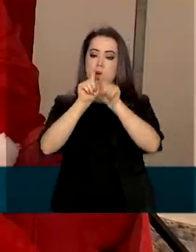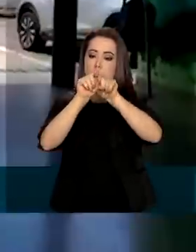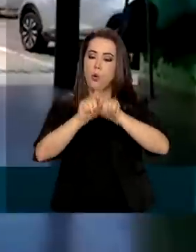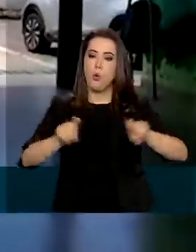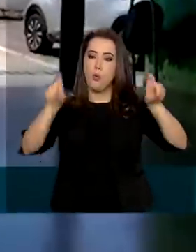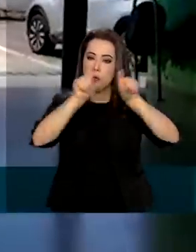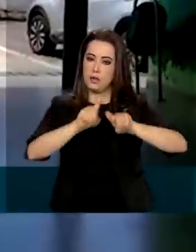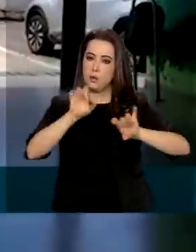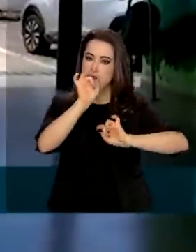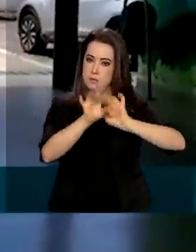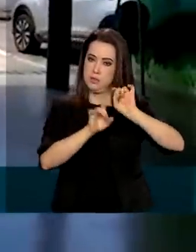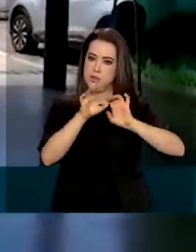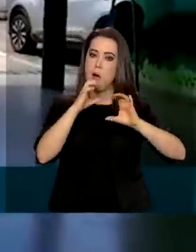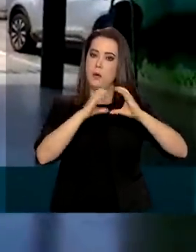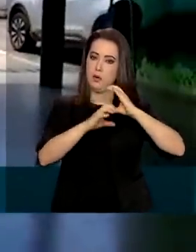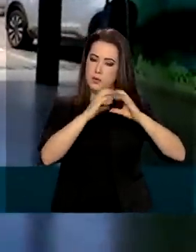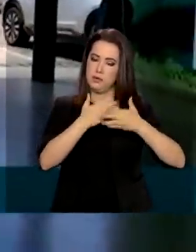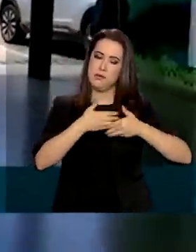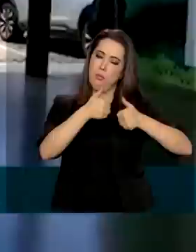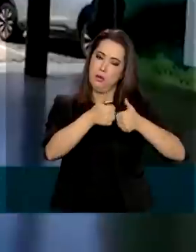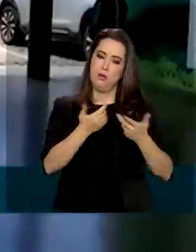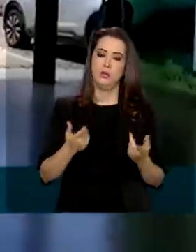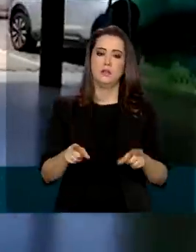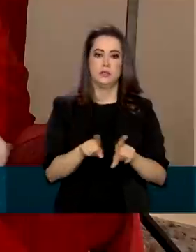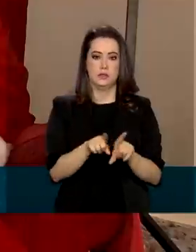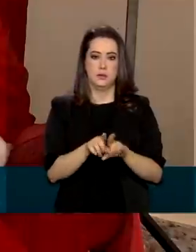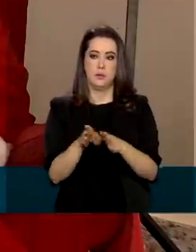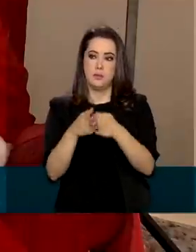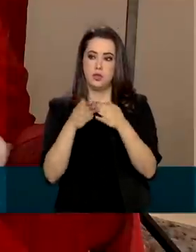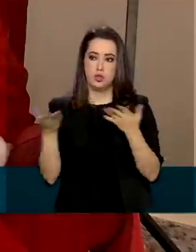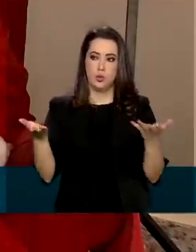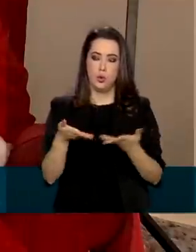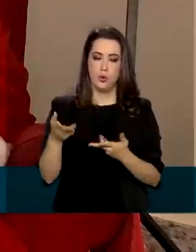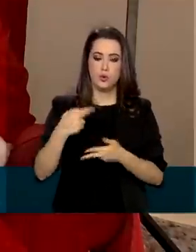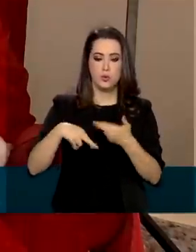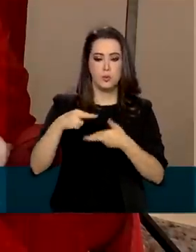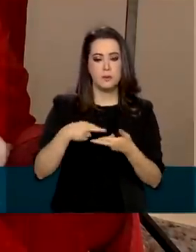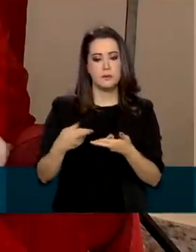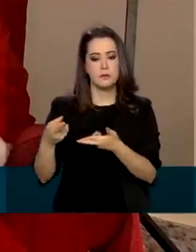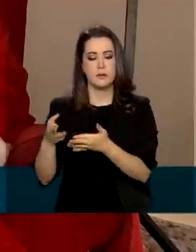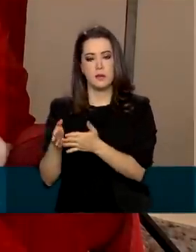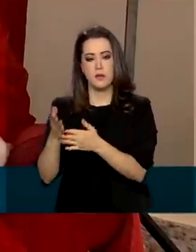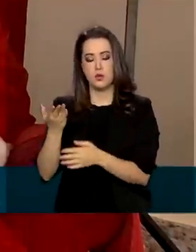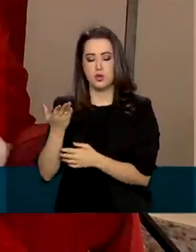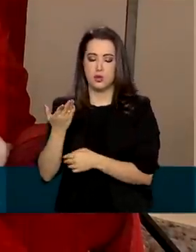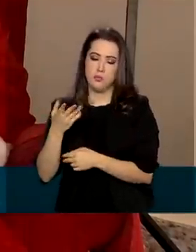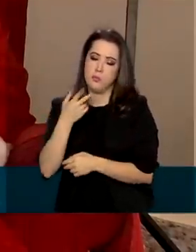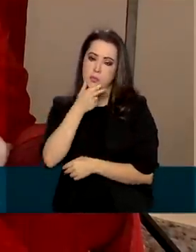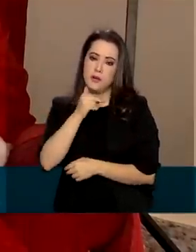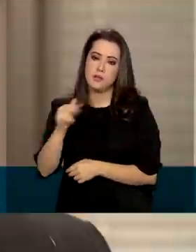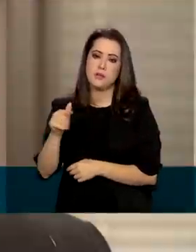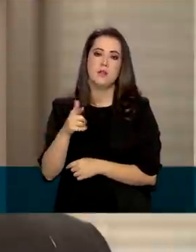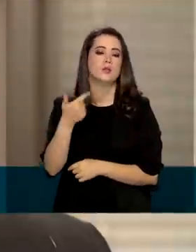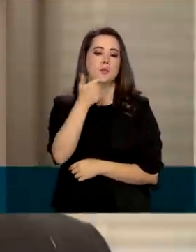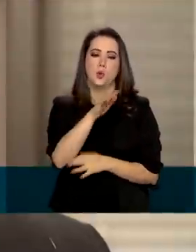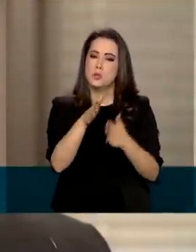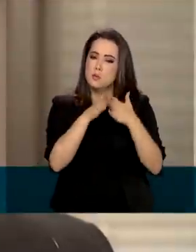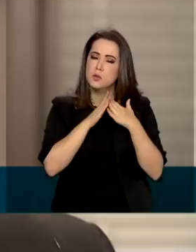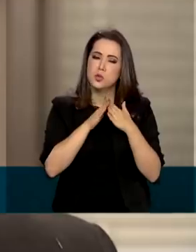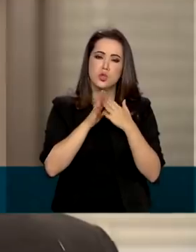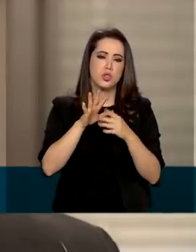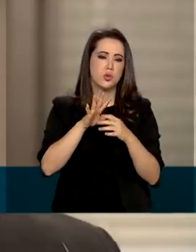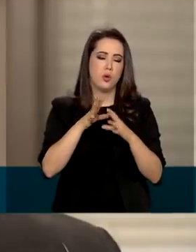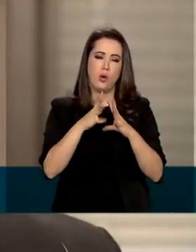Crianças pedindo presentes até para os irmãos. Muitas hoje já estão pedindo até a cura da Covid. Para o